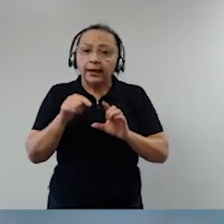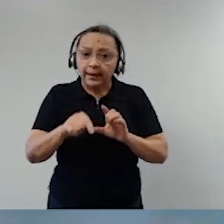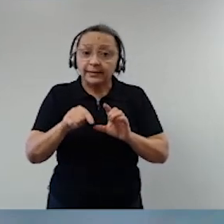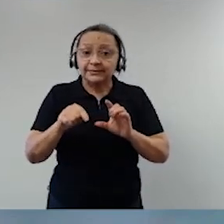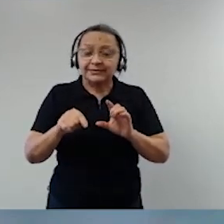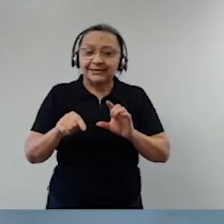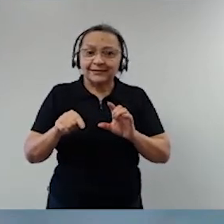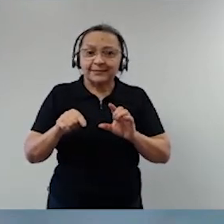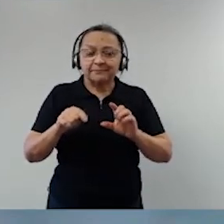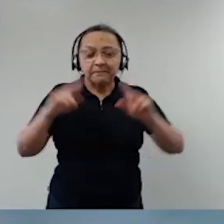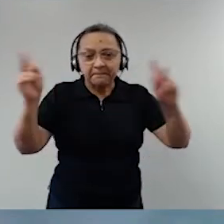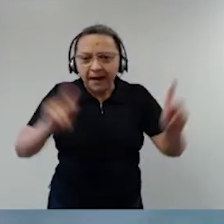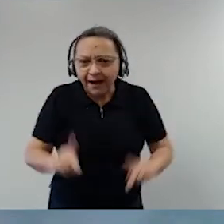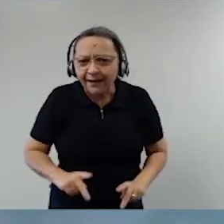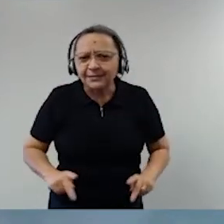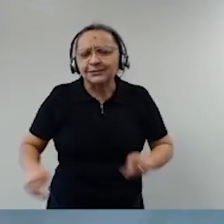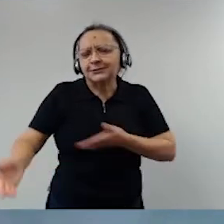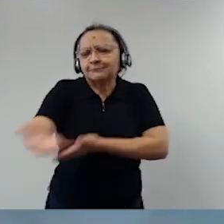harmonia